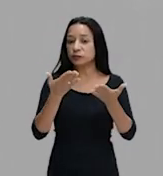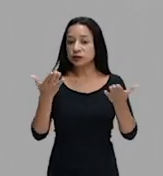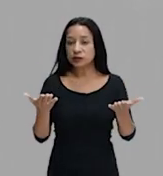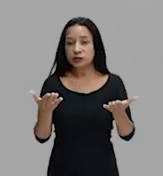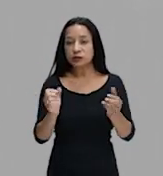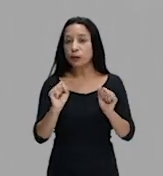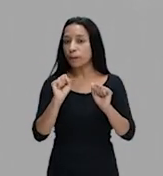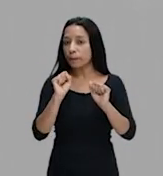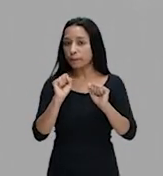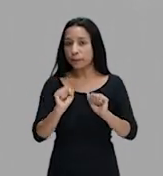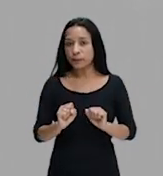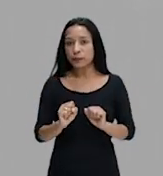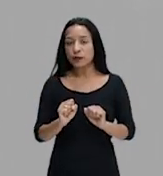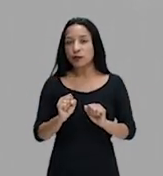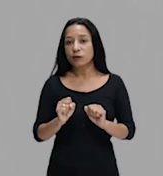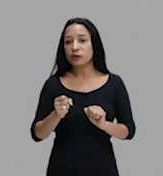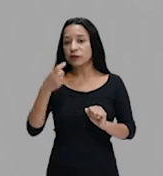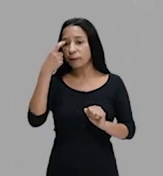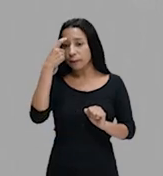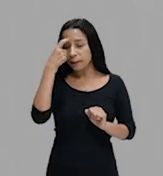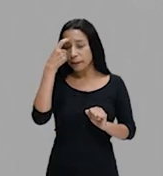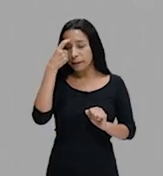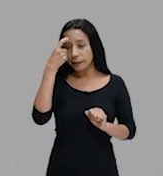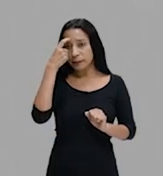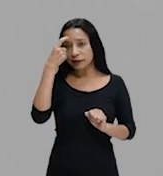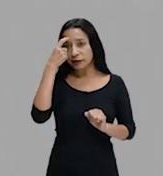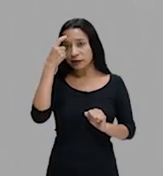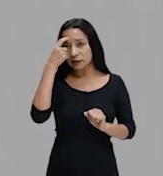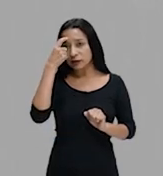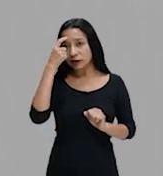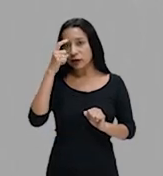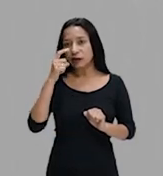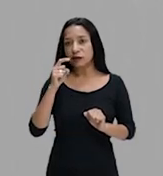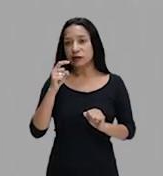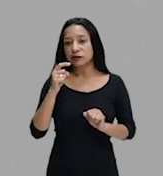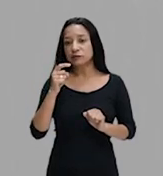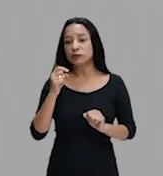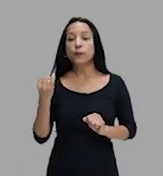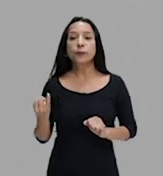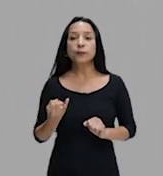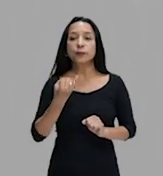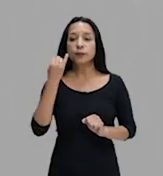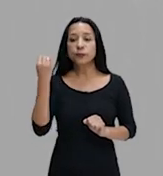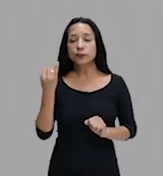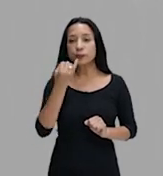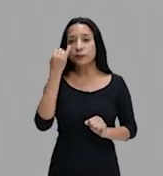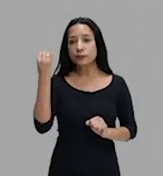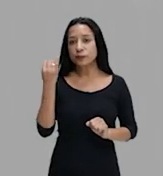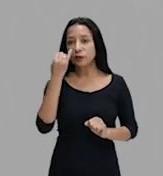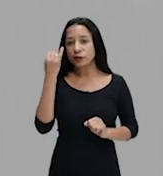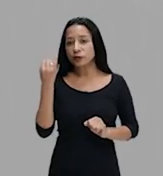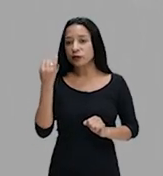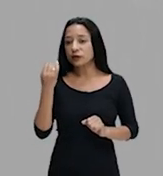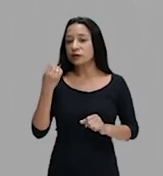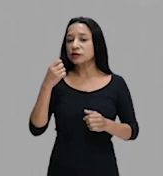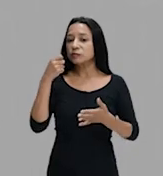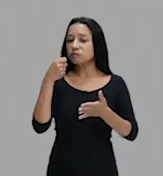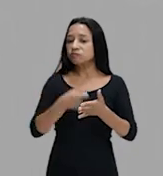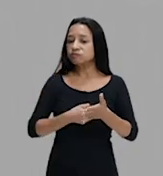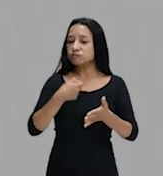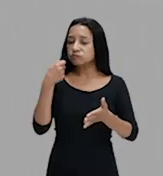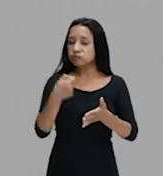se possa fazer uma reflexão sobre a importância de se combater